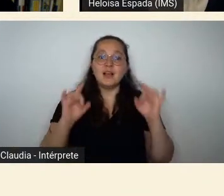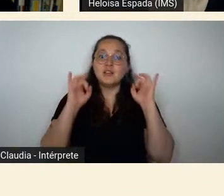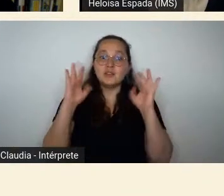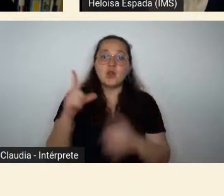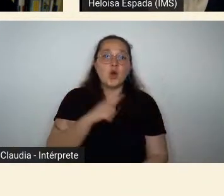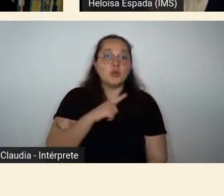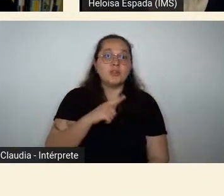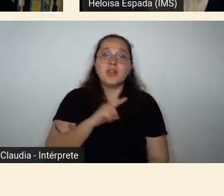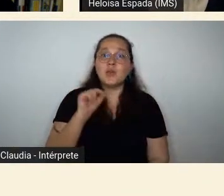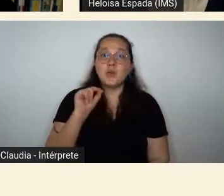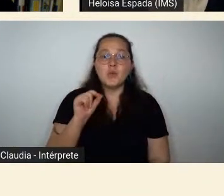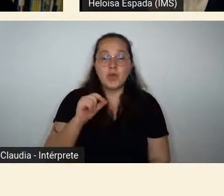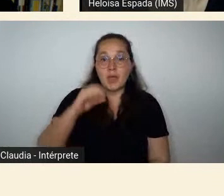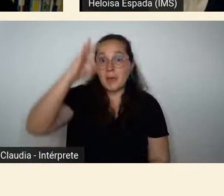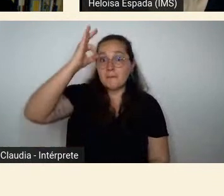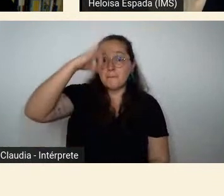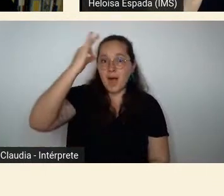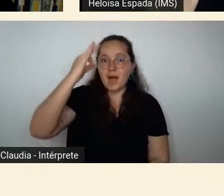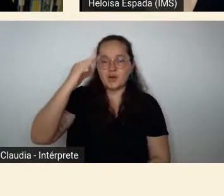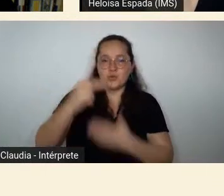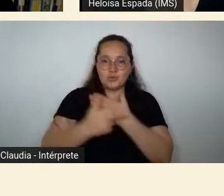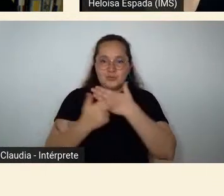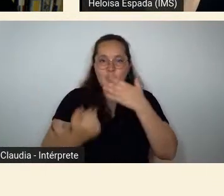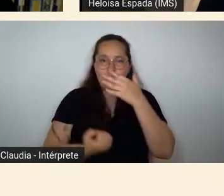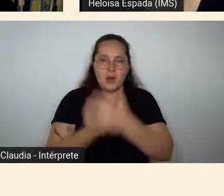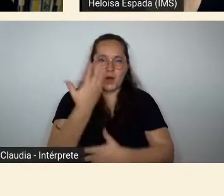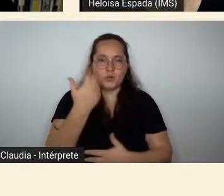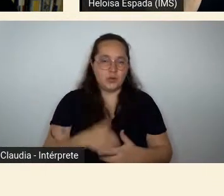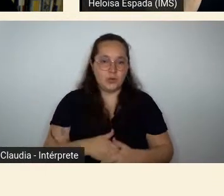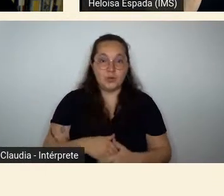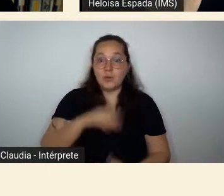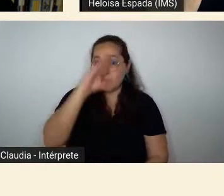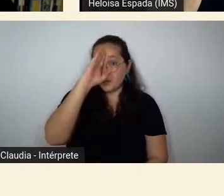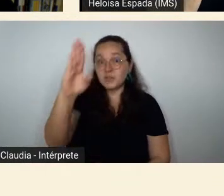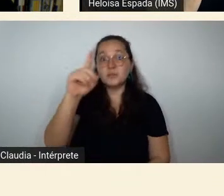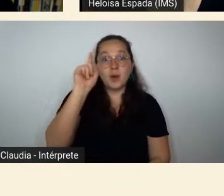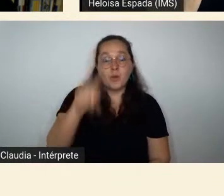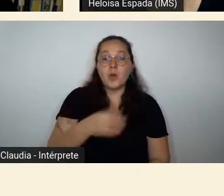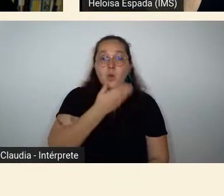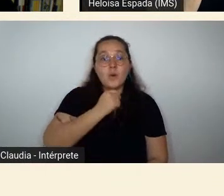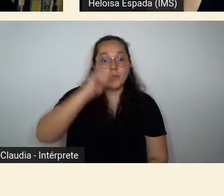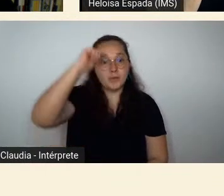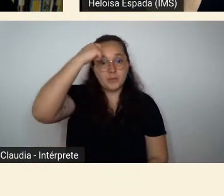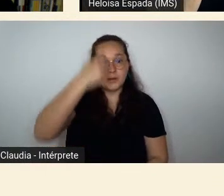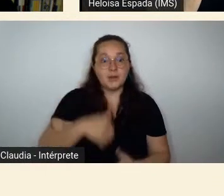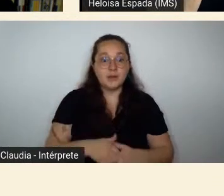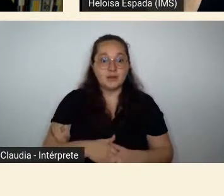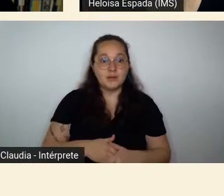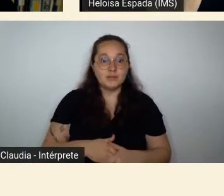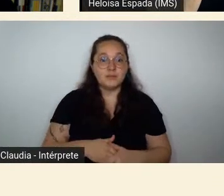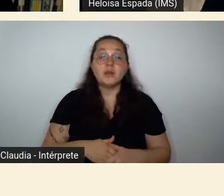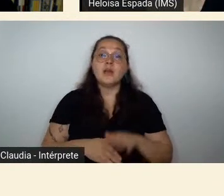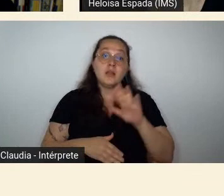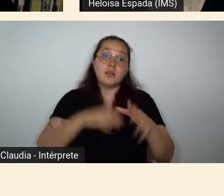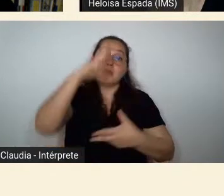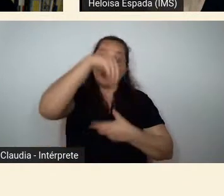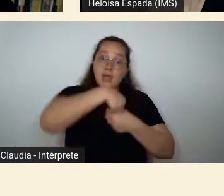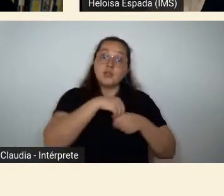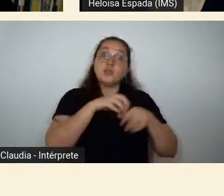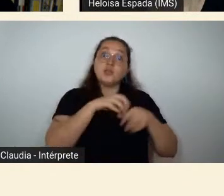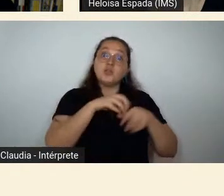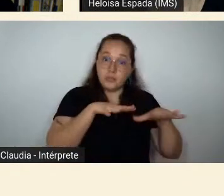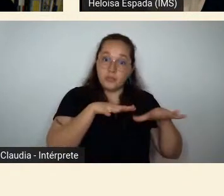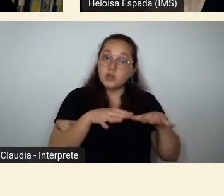Andrade como autor negro o principal mentor é um homem preto brasileiro no movimento modernista no movimento modernista